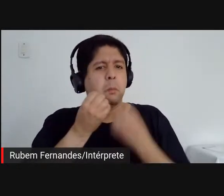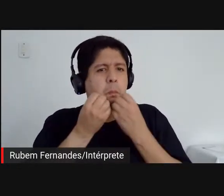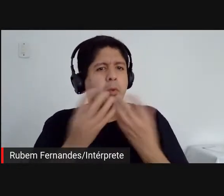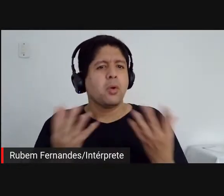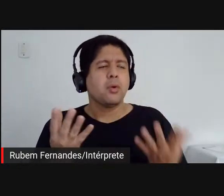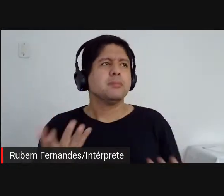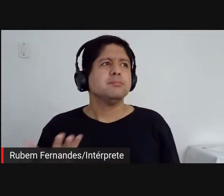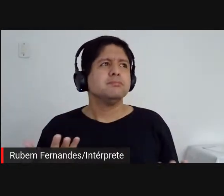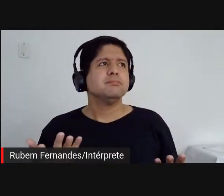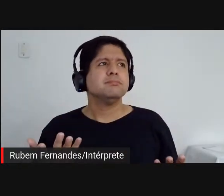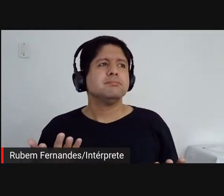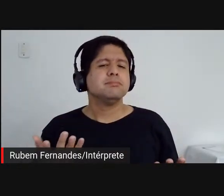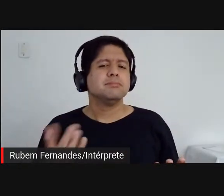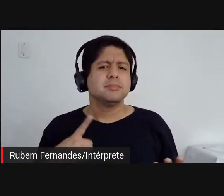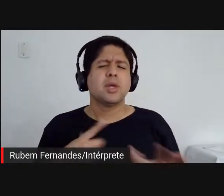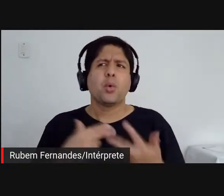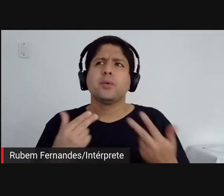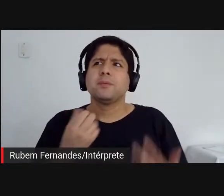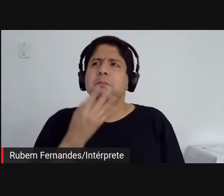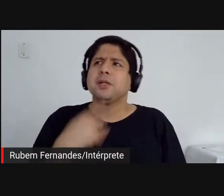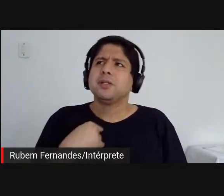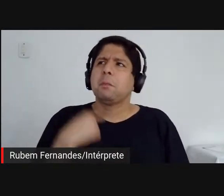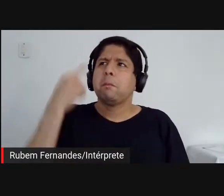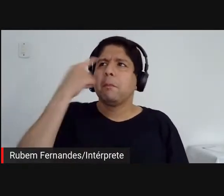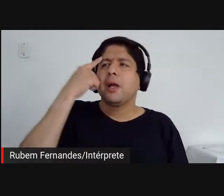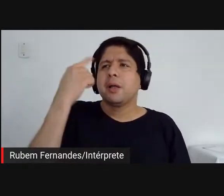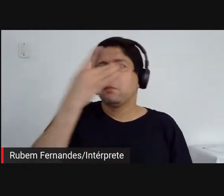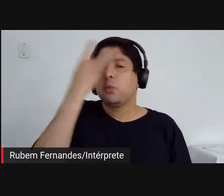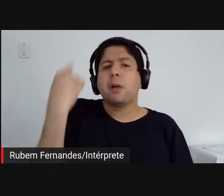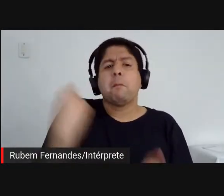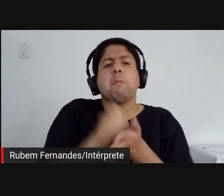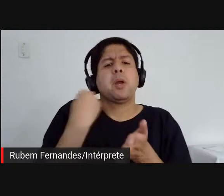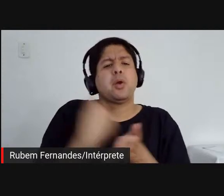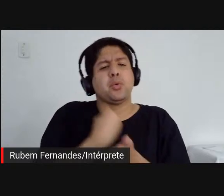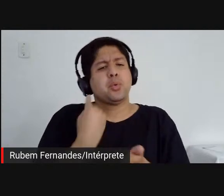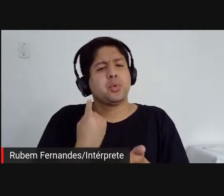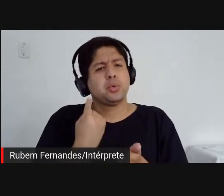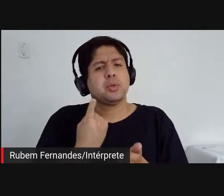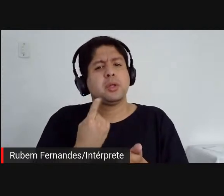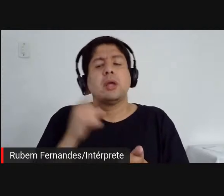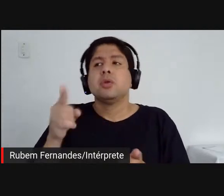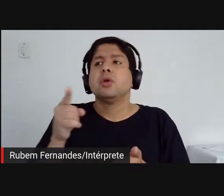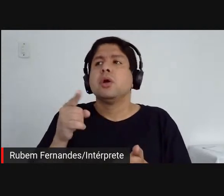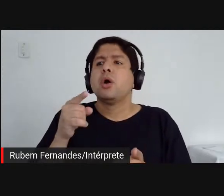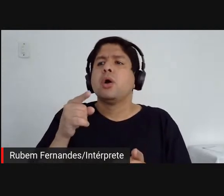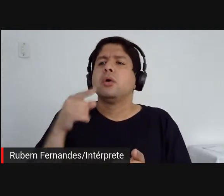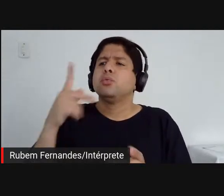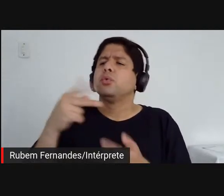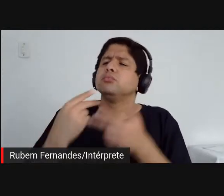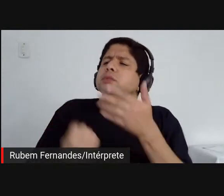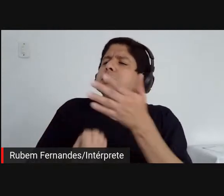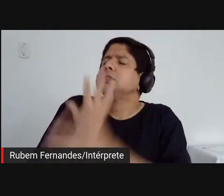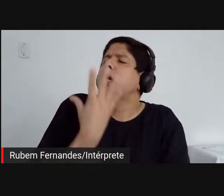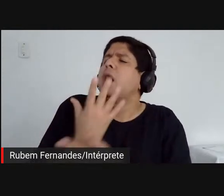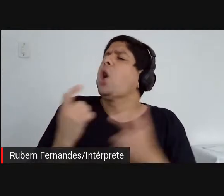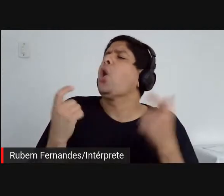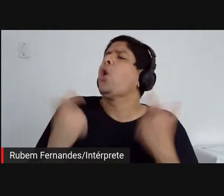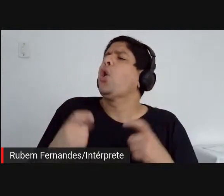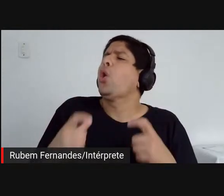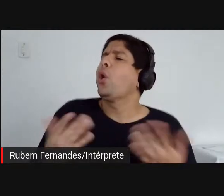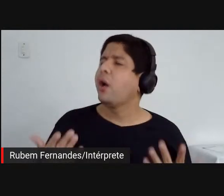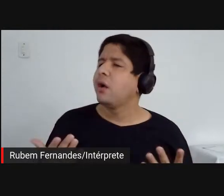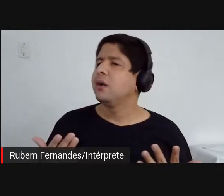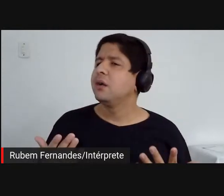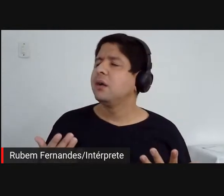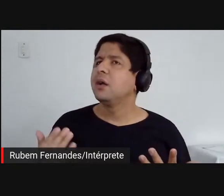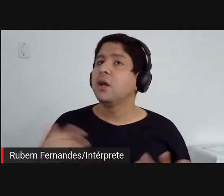Então, muitas vezes, assim, me perguntam, ah, onde exatamente está a sua obra, né? E eu acho que a minha